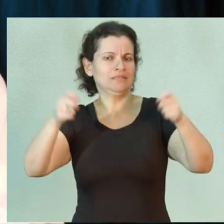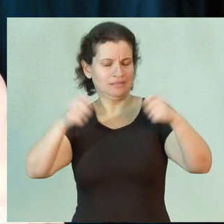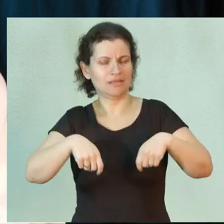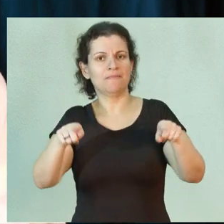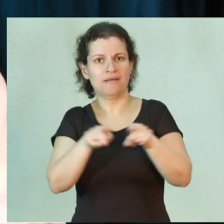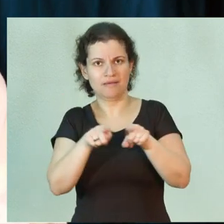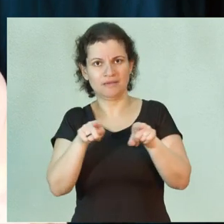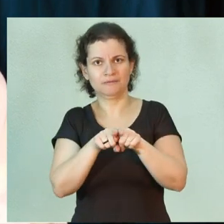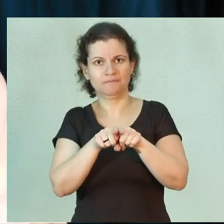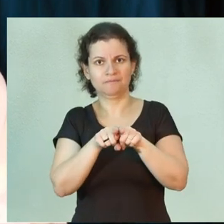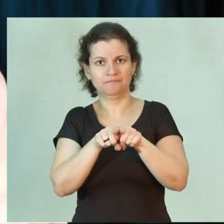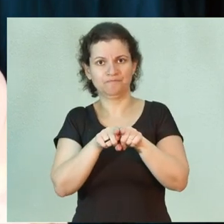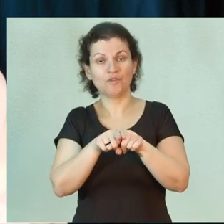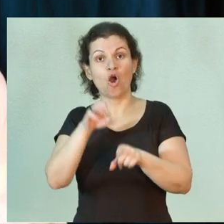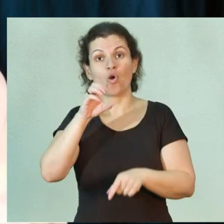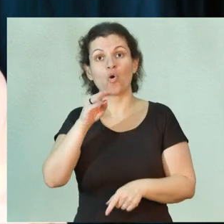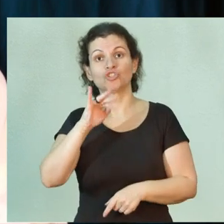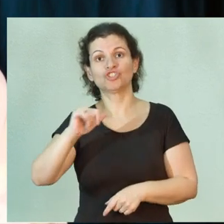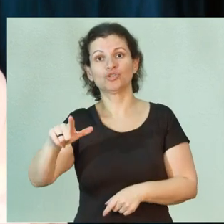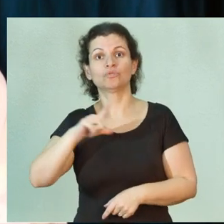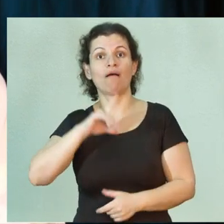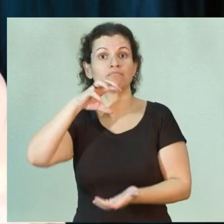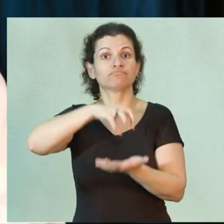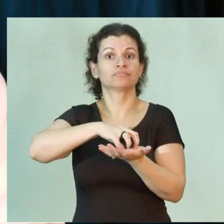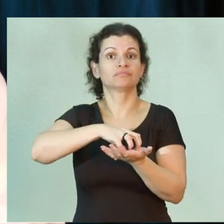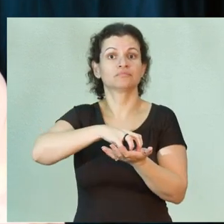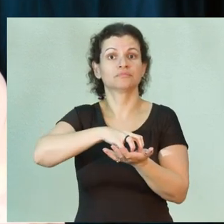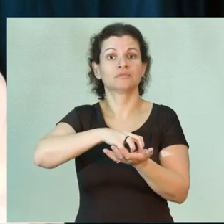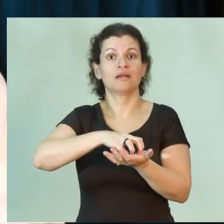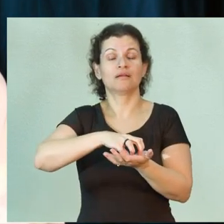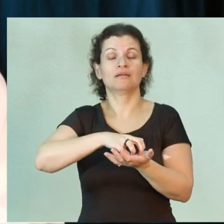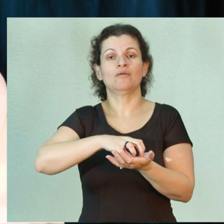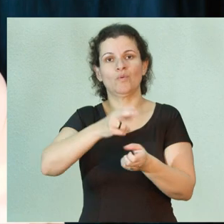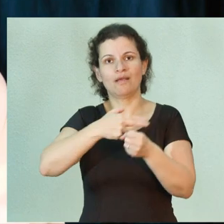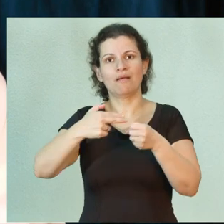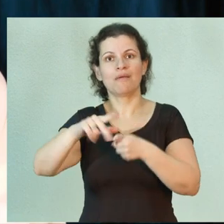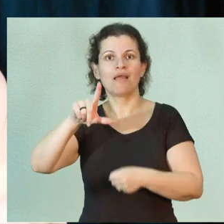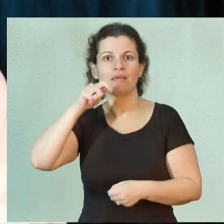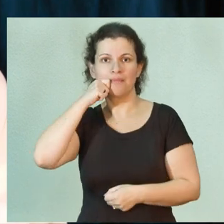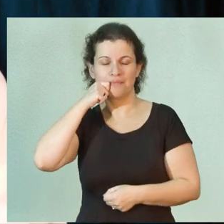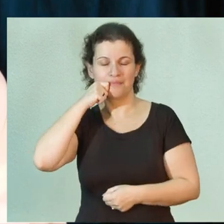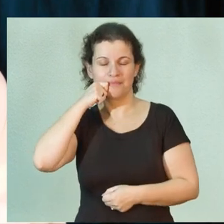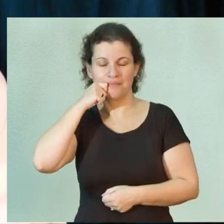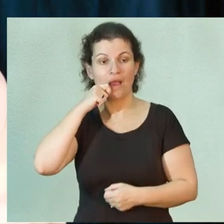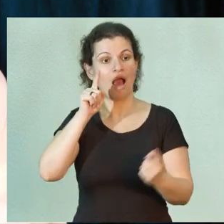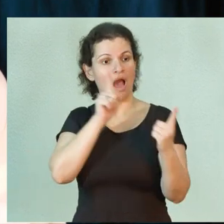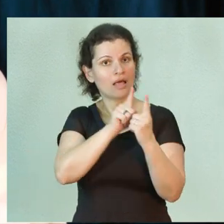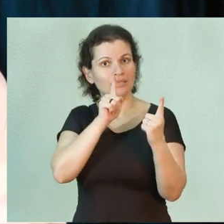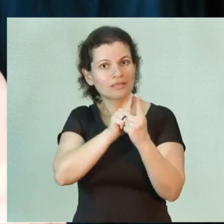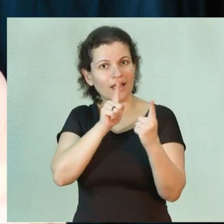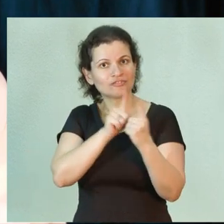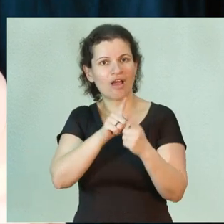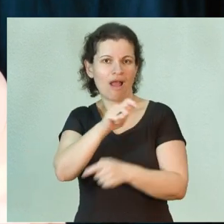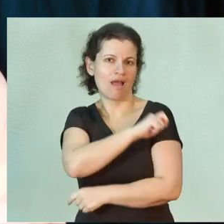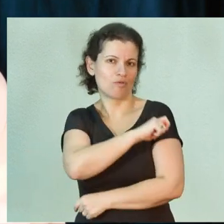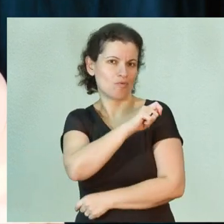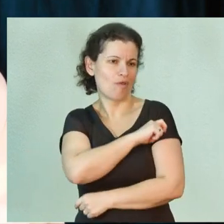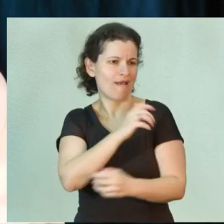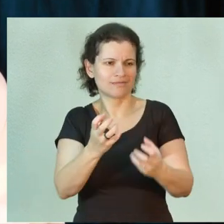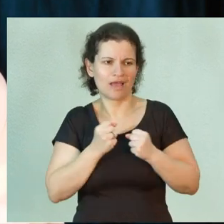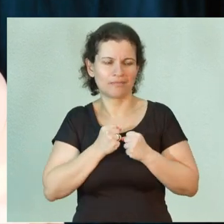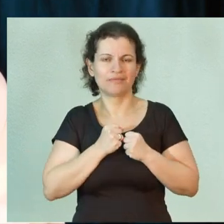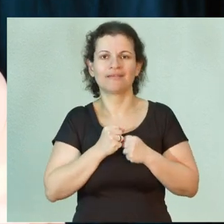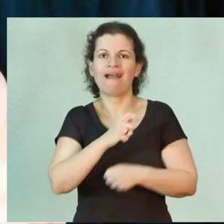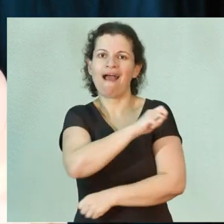O Cotil está sediado no Campus 1 da Unicamp em Limeira e atende alunos, recebe